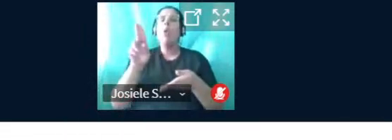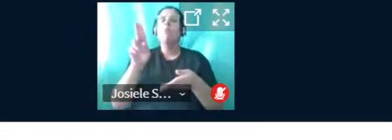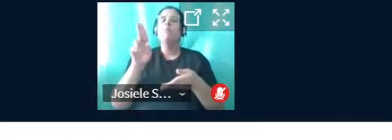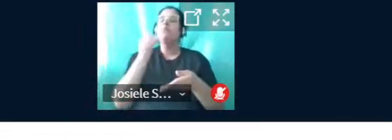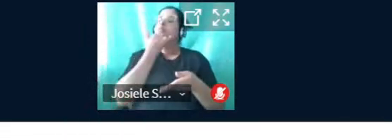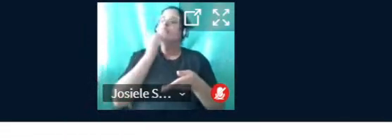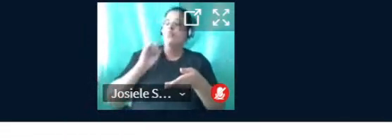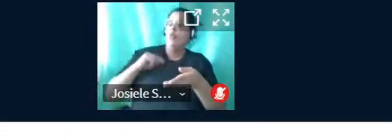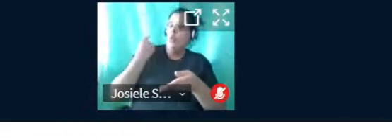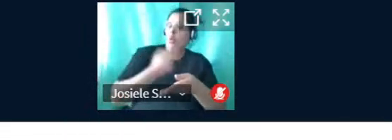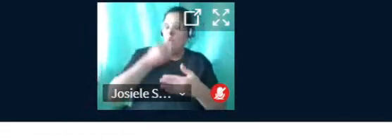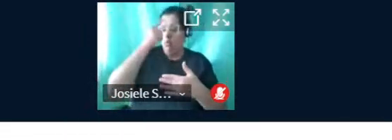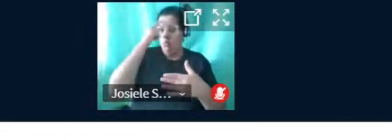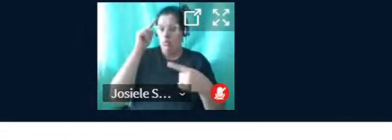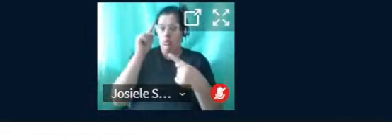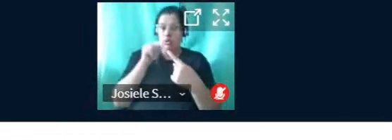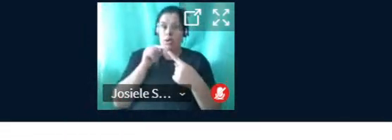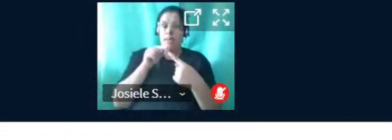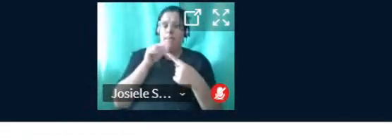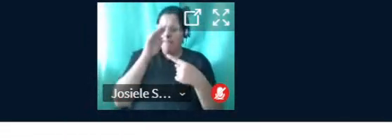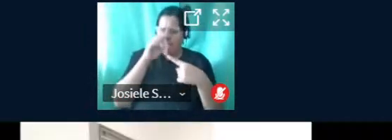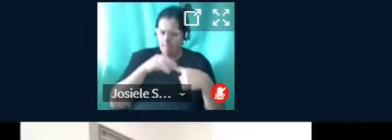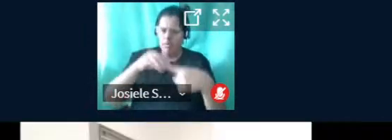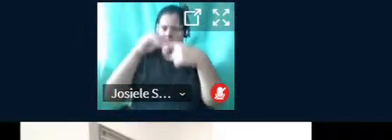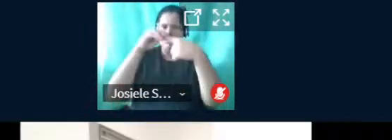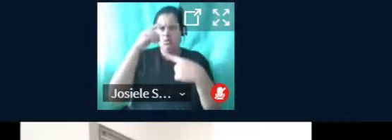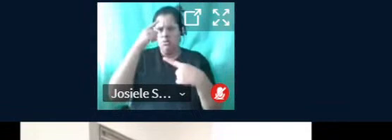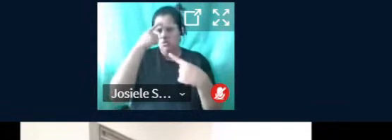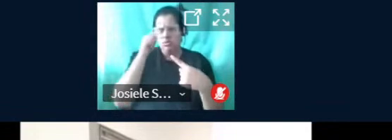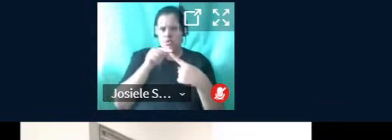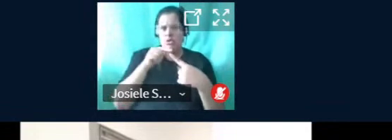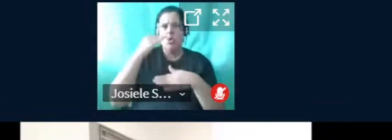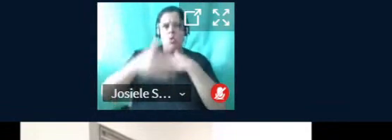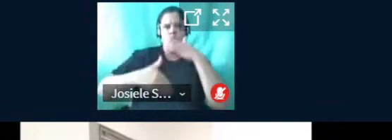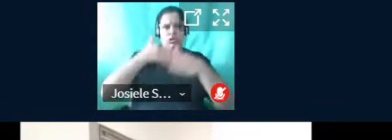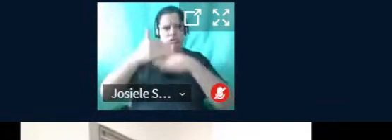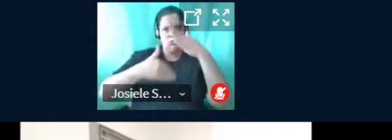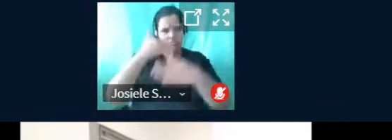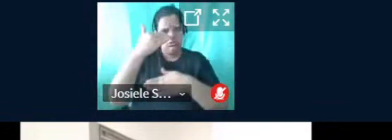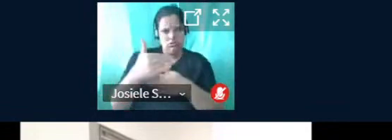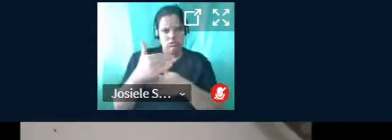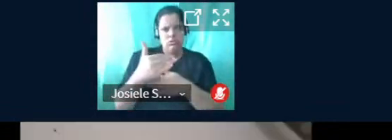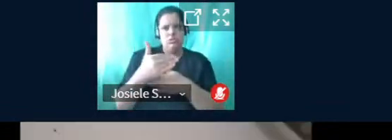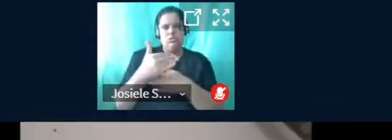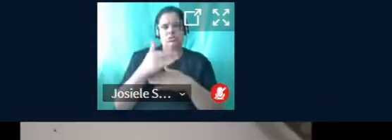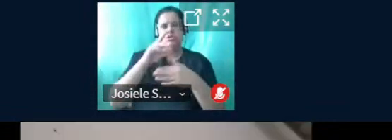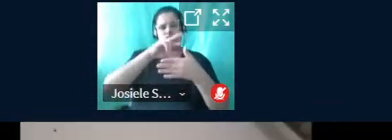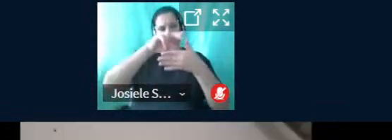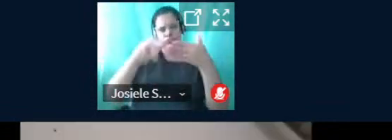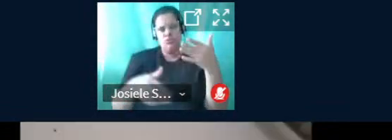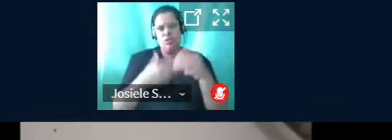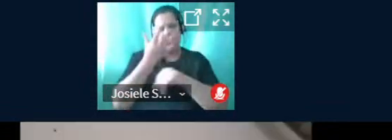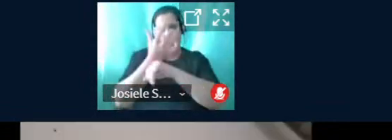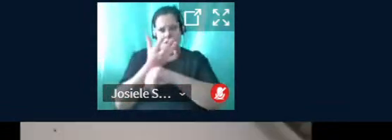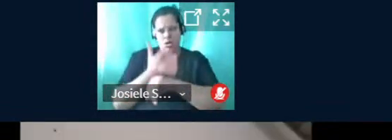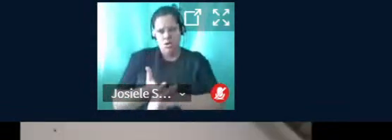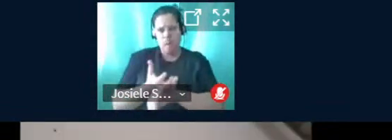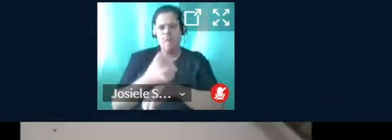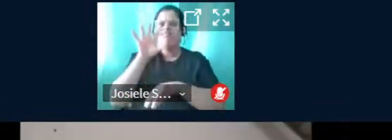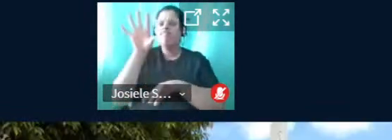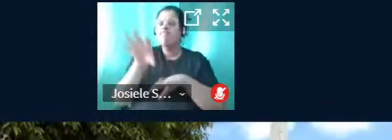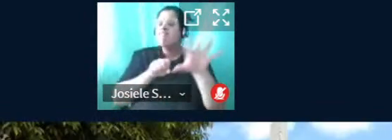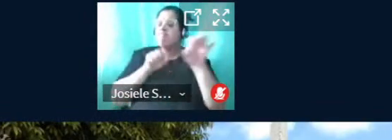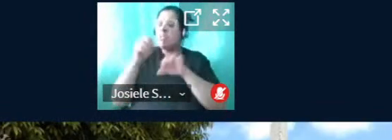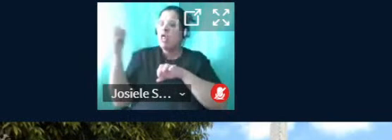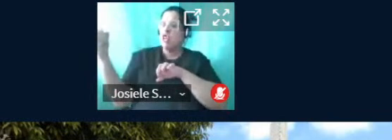Tem-se como principais objetivos neste projeto o desenvolvimento da interdisciplinaridade, além de instigar a busca por